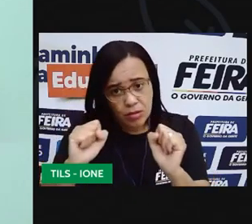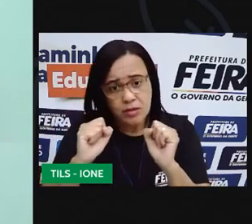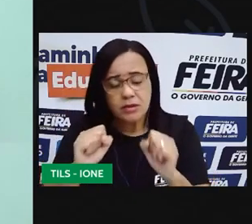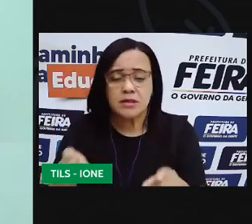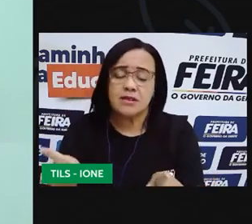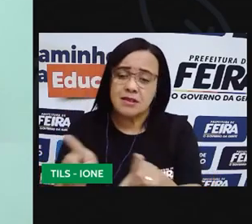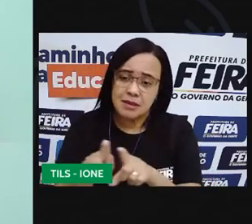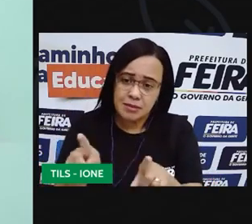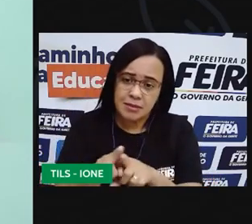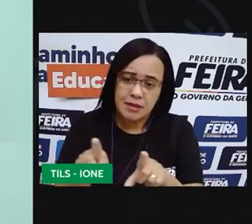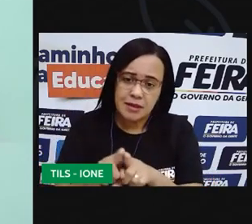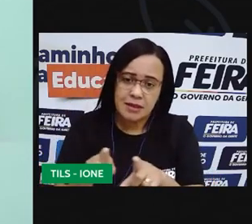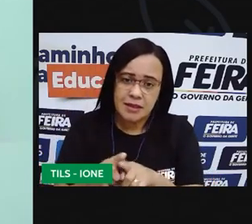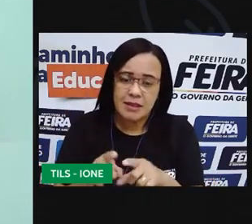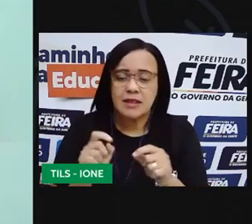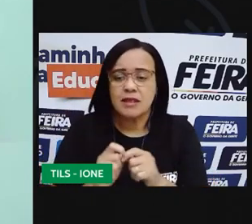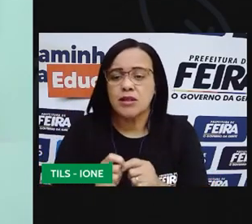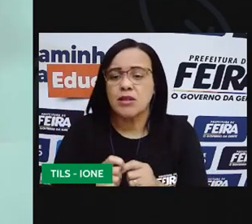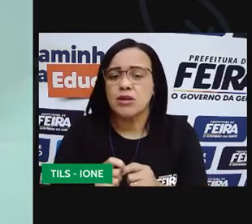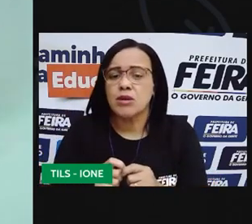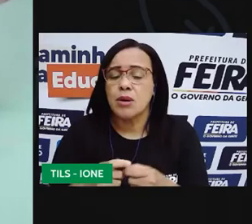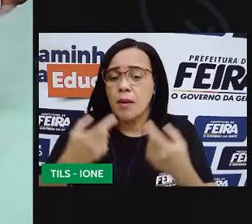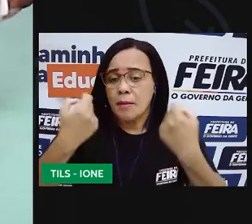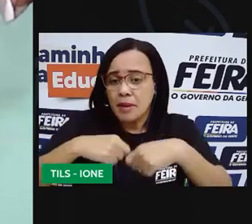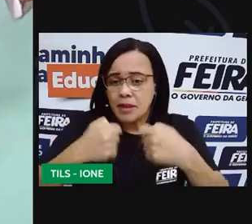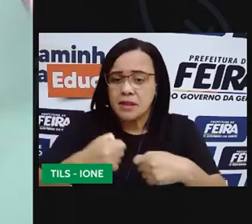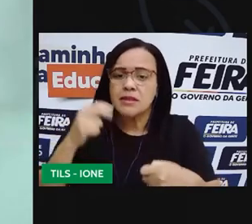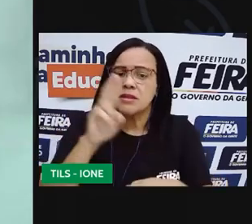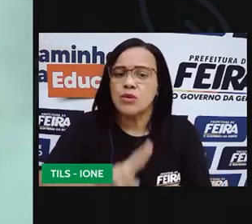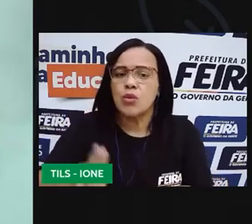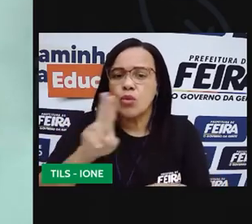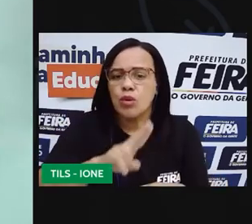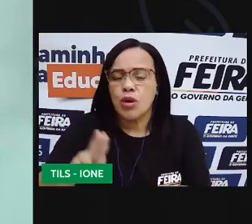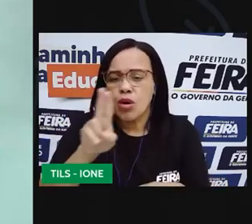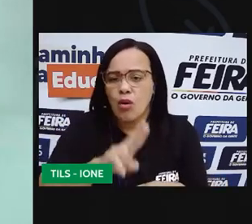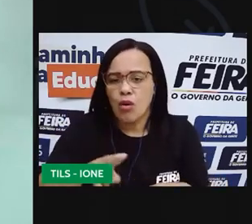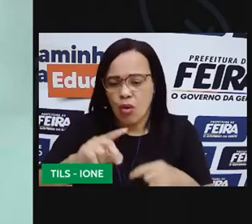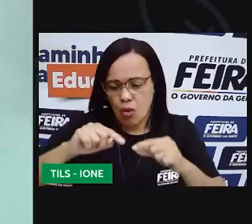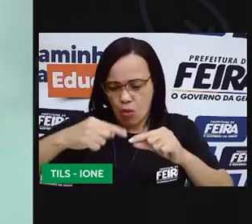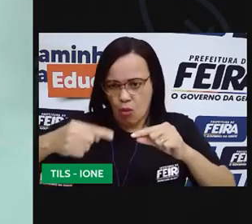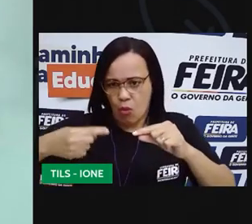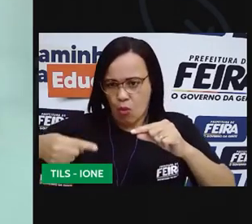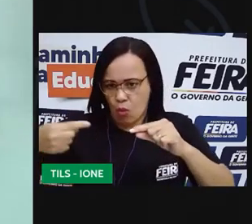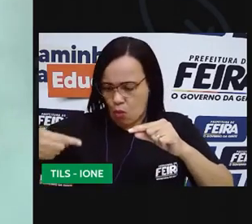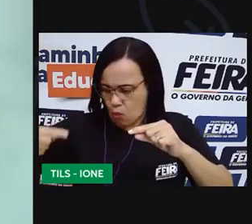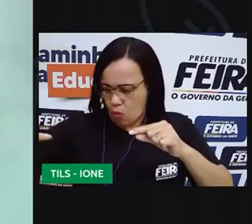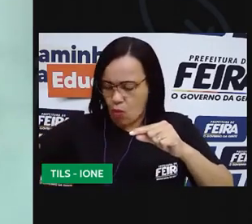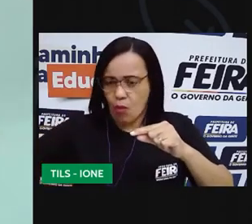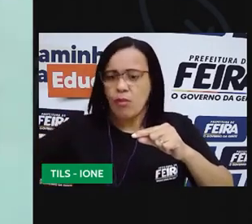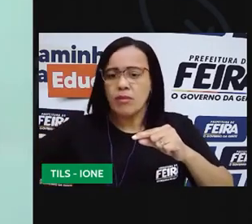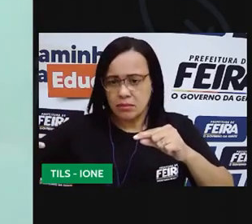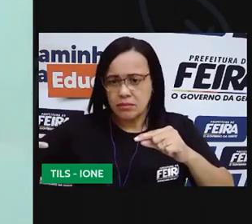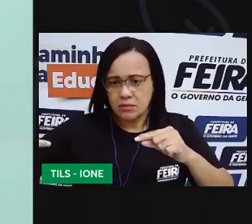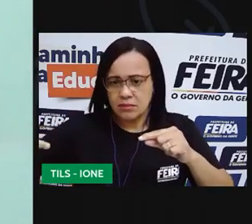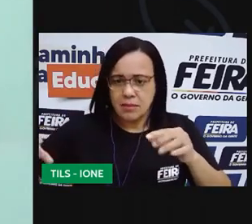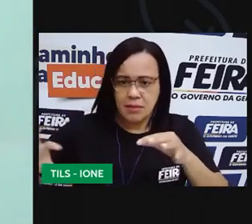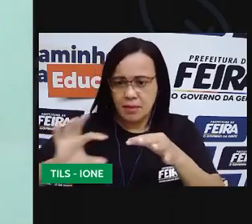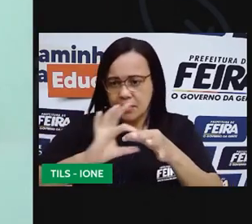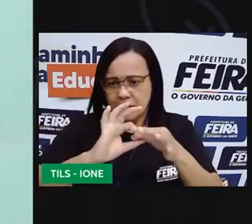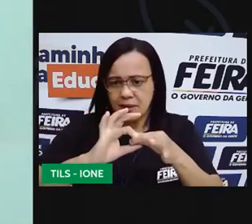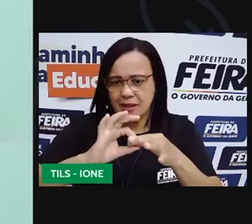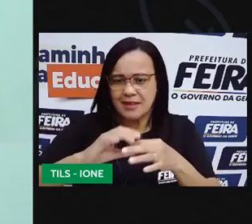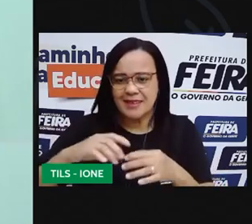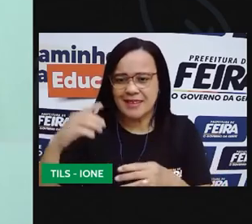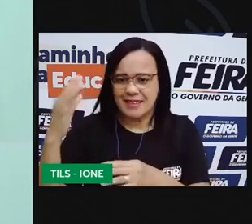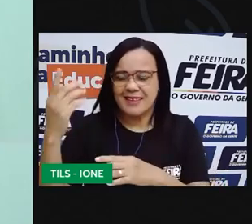você vai precisar de um barbante para amarrar e argola na varinha. Aqui